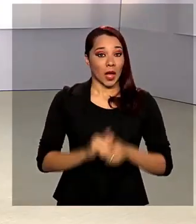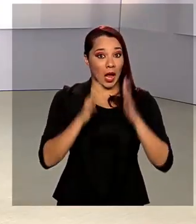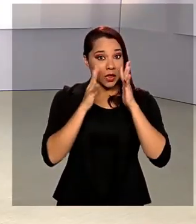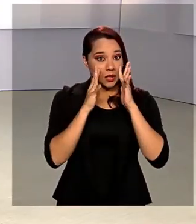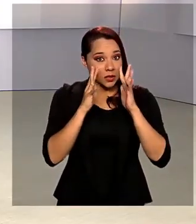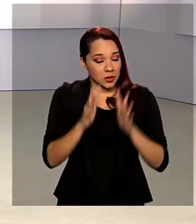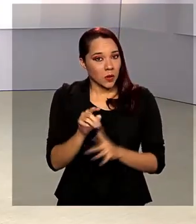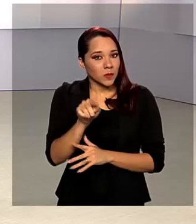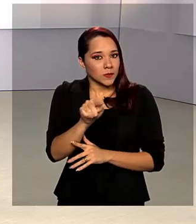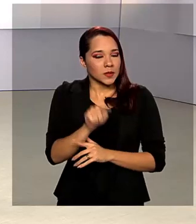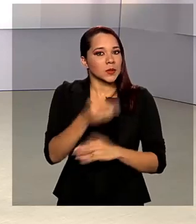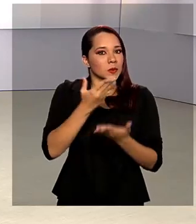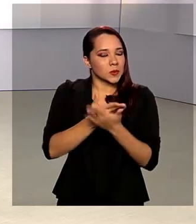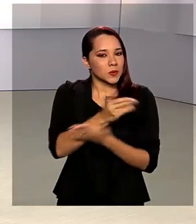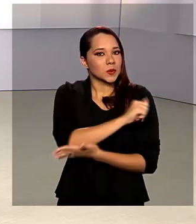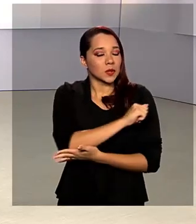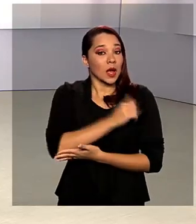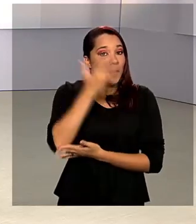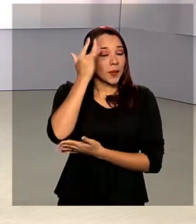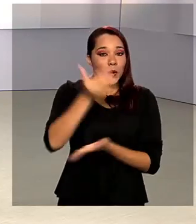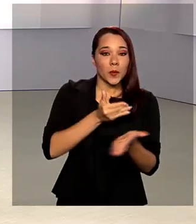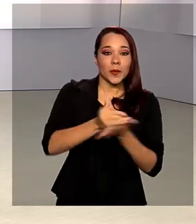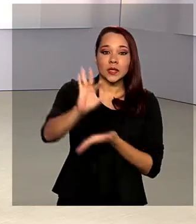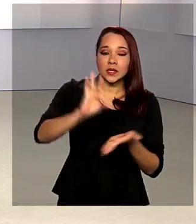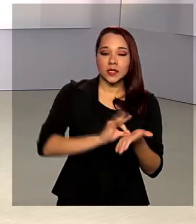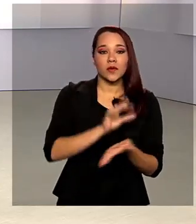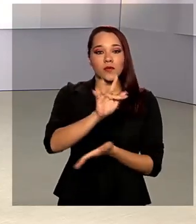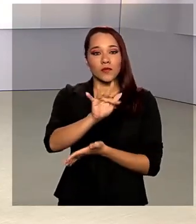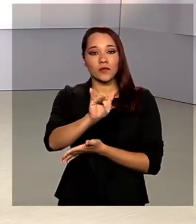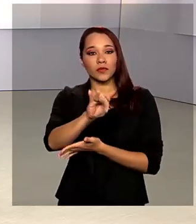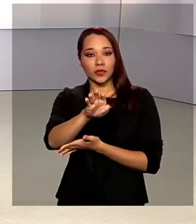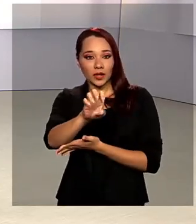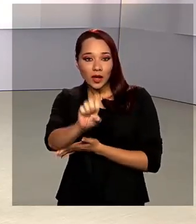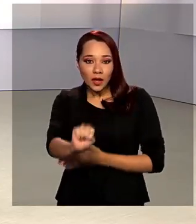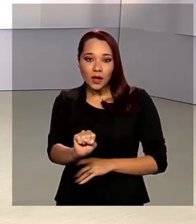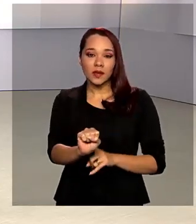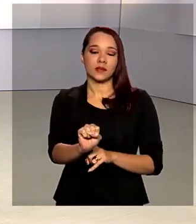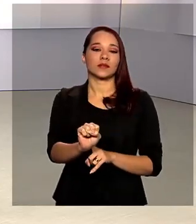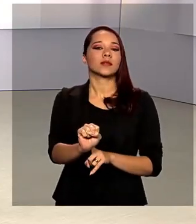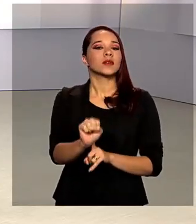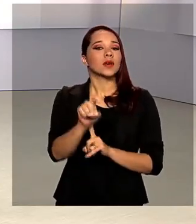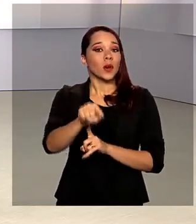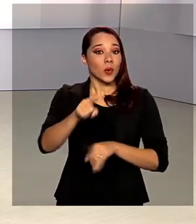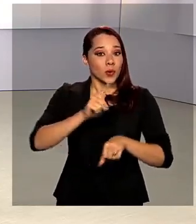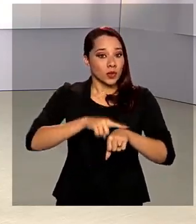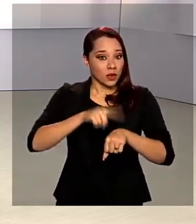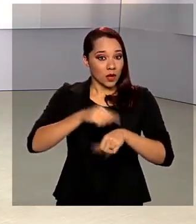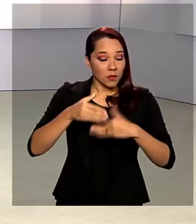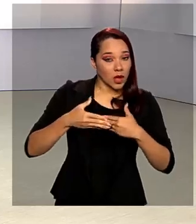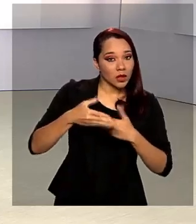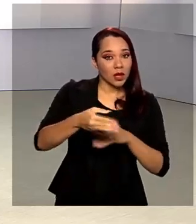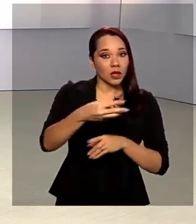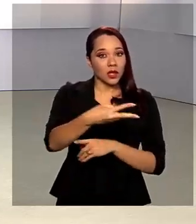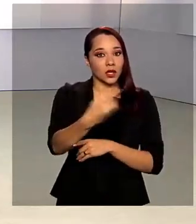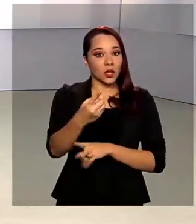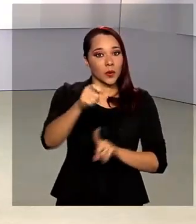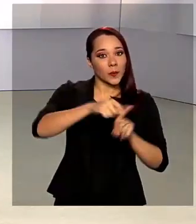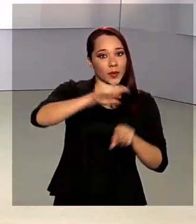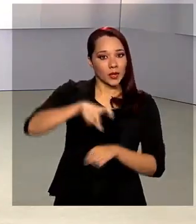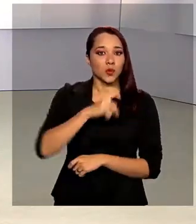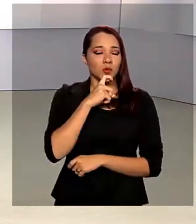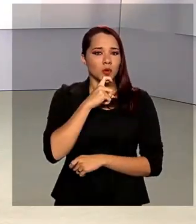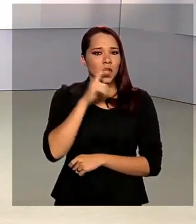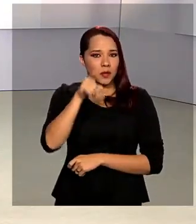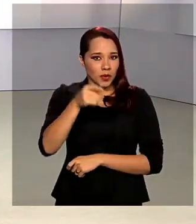estudantes! Começam amanhã as inscrições para o FIES, o Fundo de Financiamento Estudantil. O prazo vai até 31 de julho.